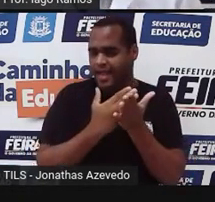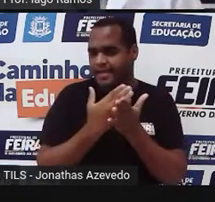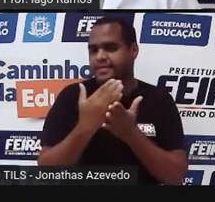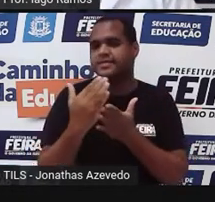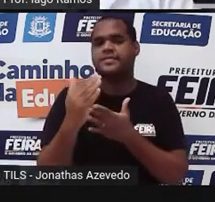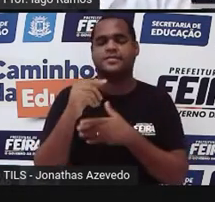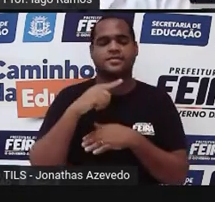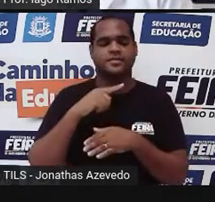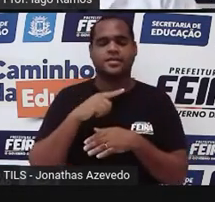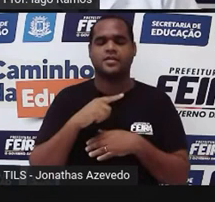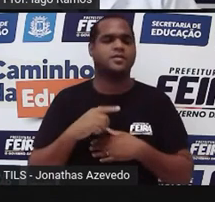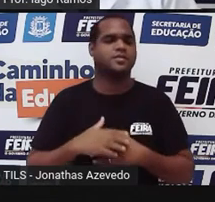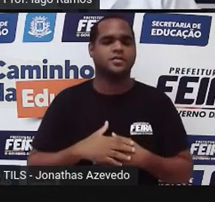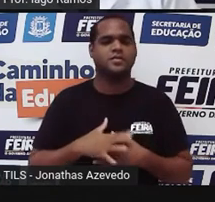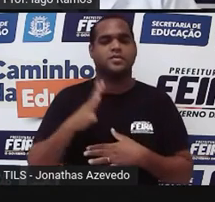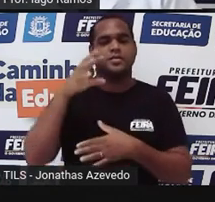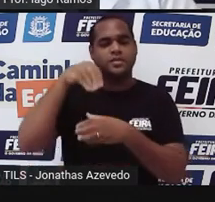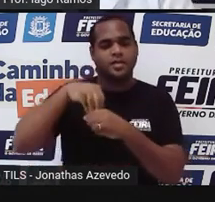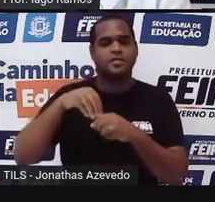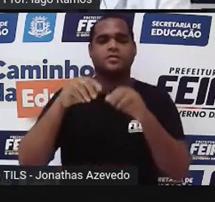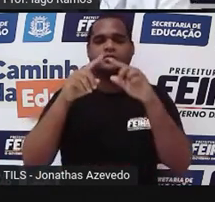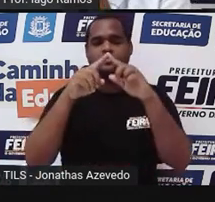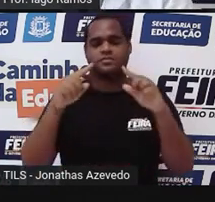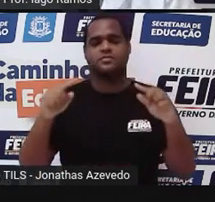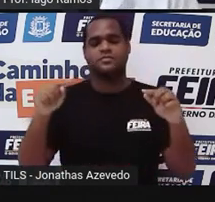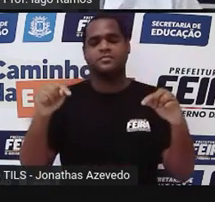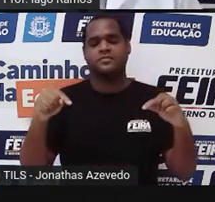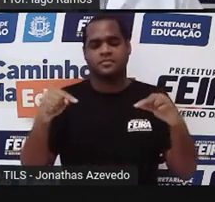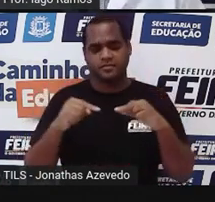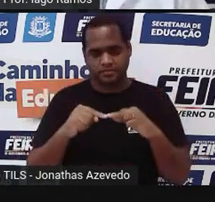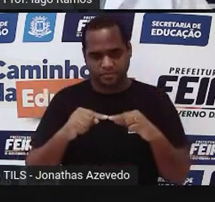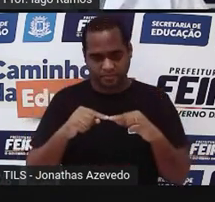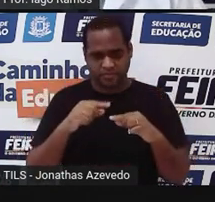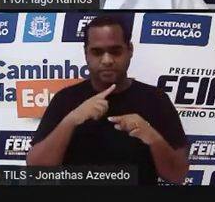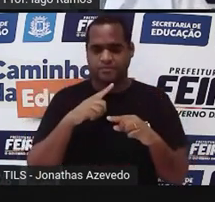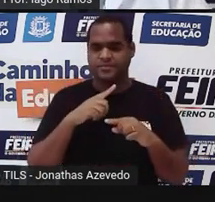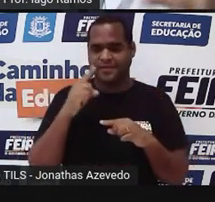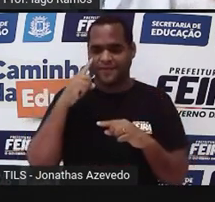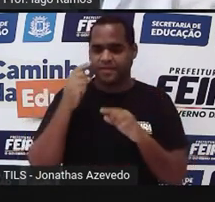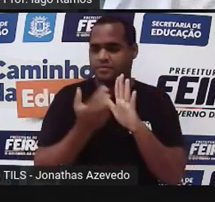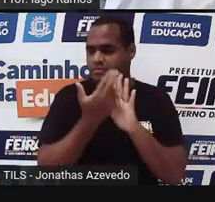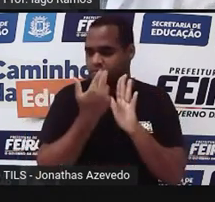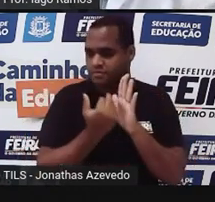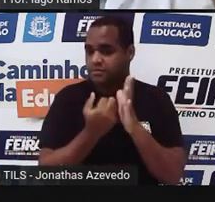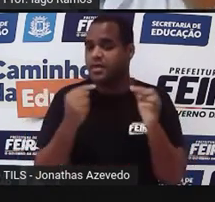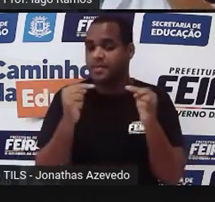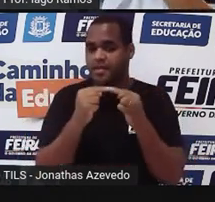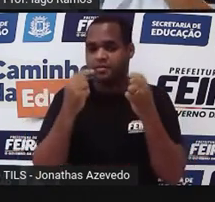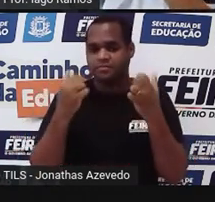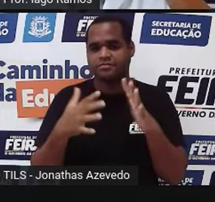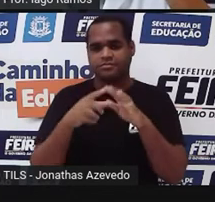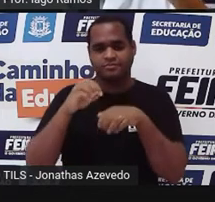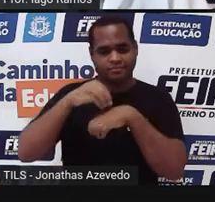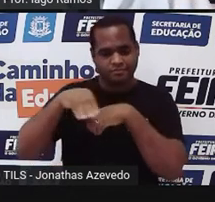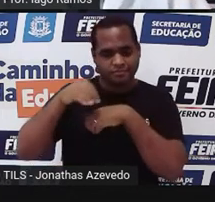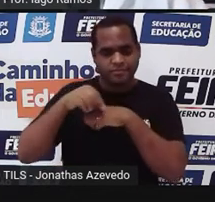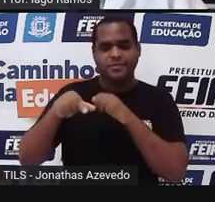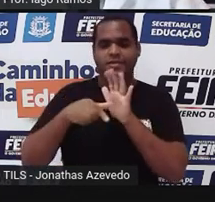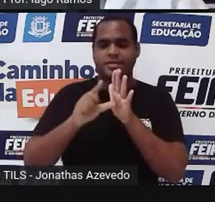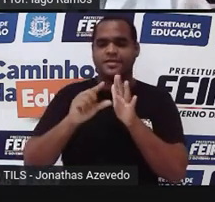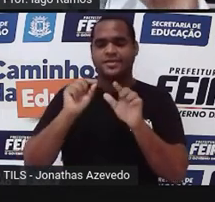um retângulo, foi construído um losango, conforme está ali na nossa figura, aquele mesmo que eu trouxe lá no início da aula.